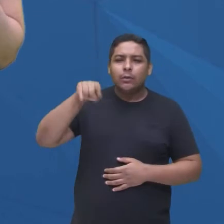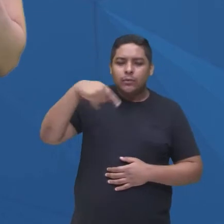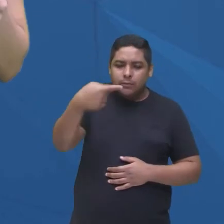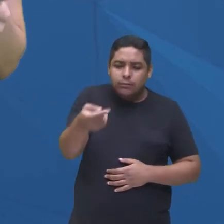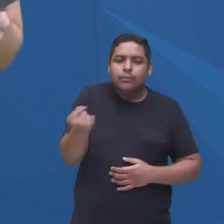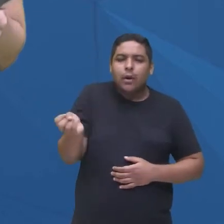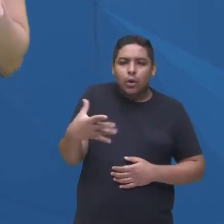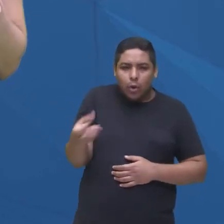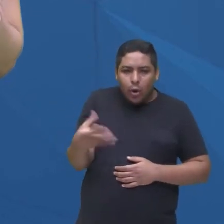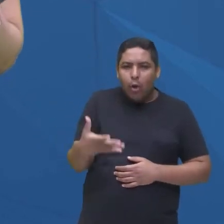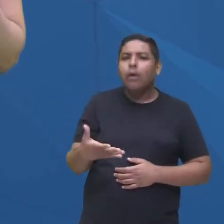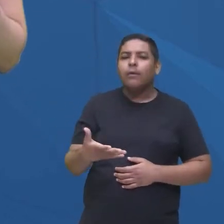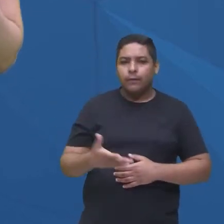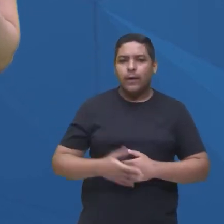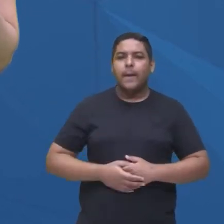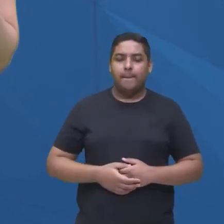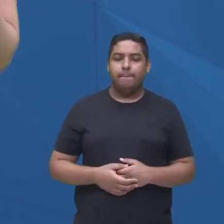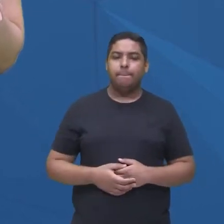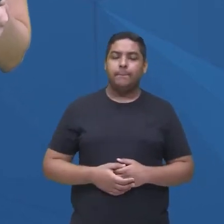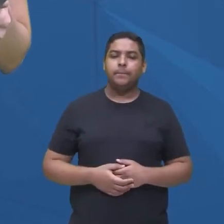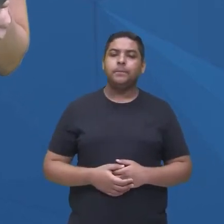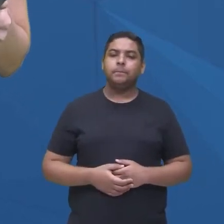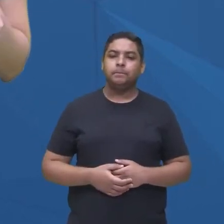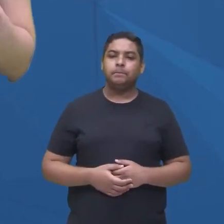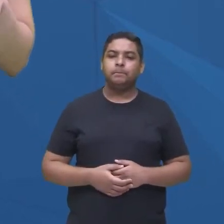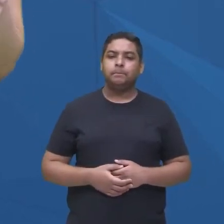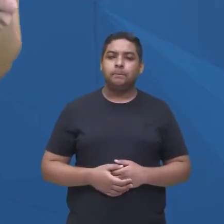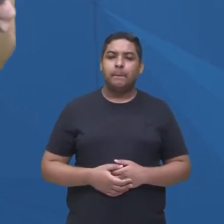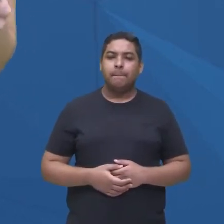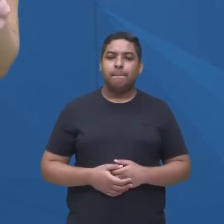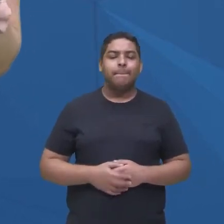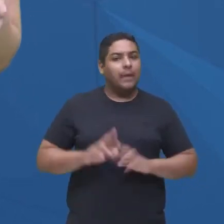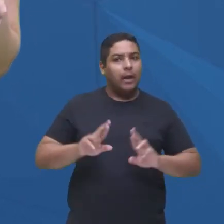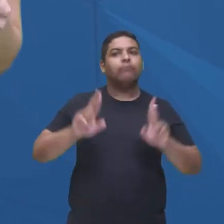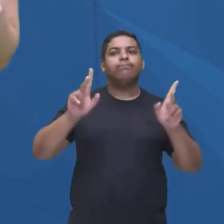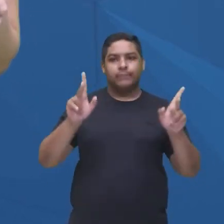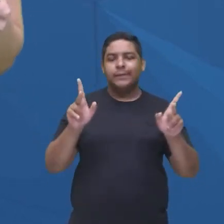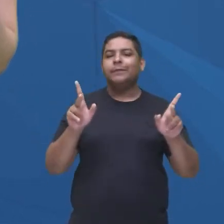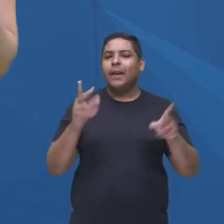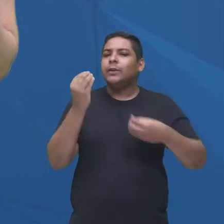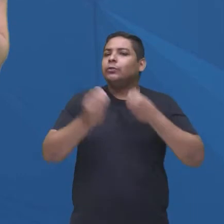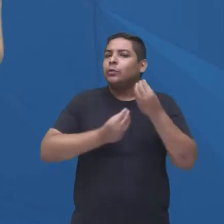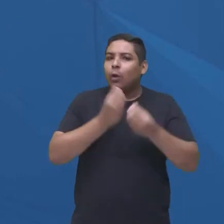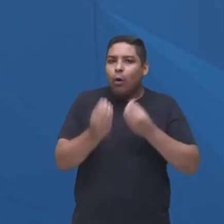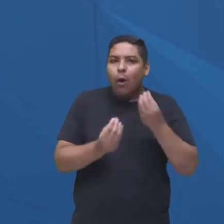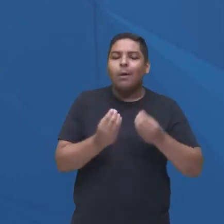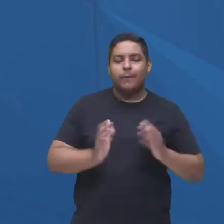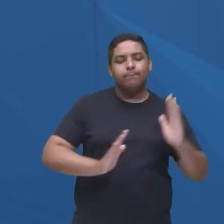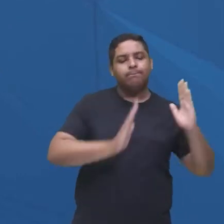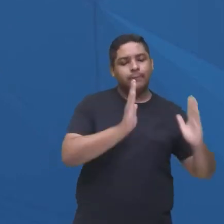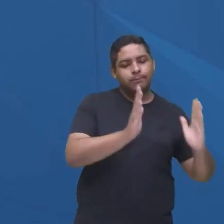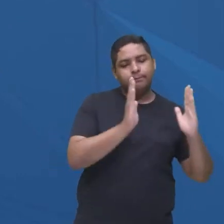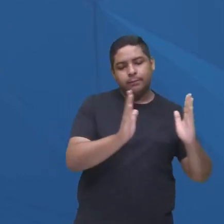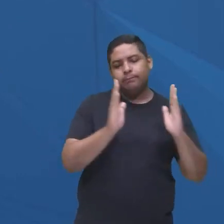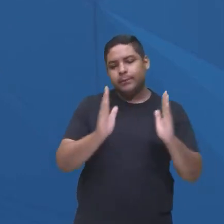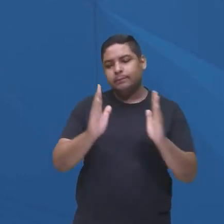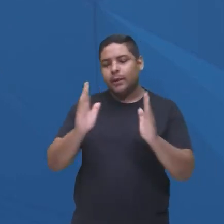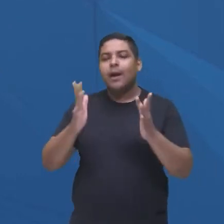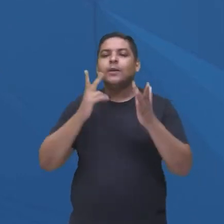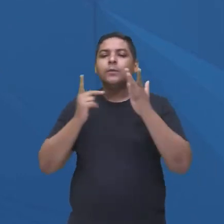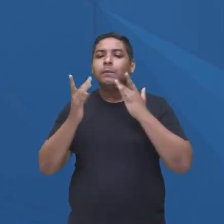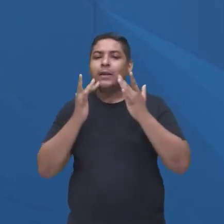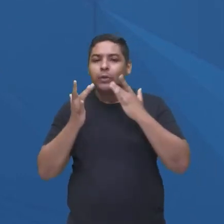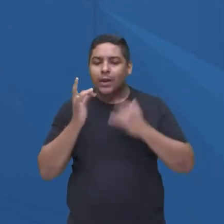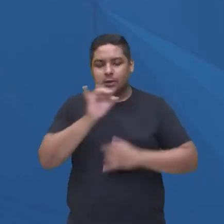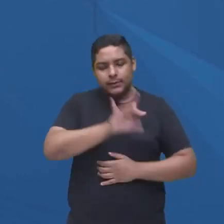né? Porque a série faz a gente refletir sobre isso. É bem diferente como normalmente a gente vem acompanhando os outros personagens, tá bom?